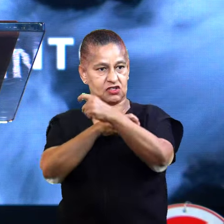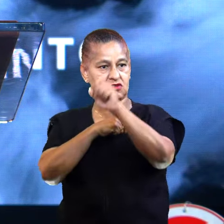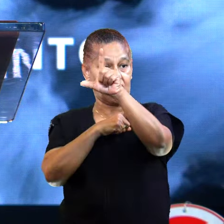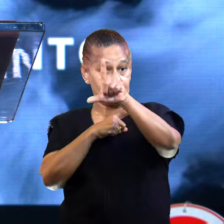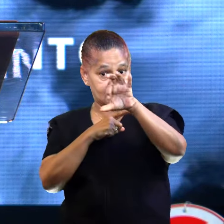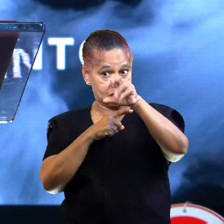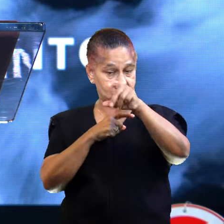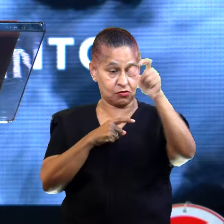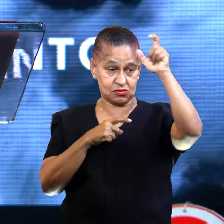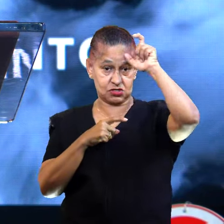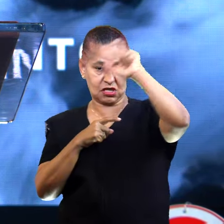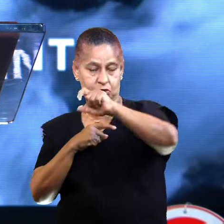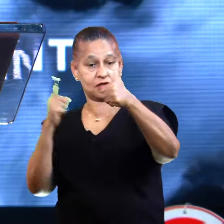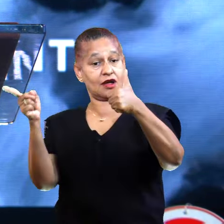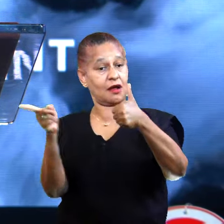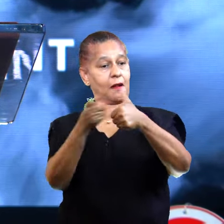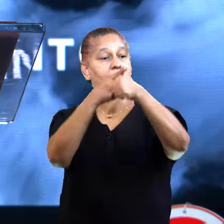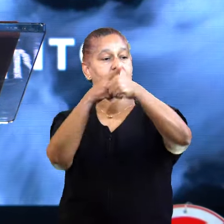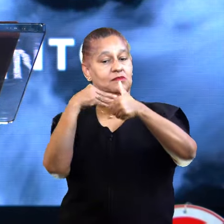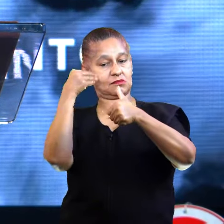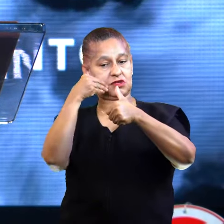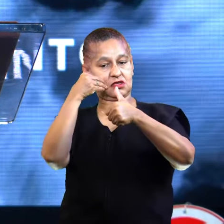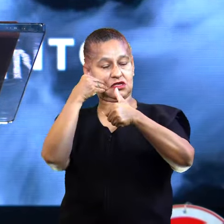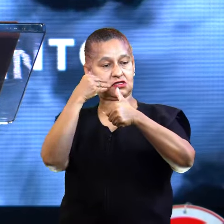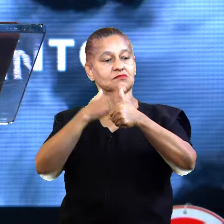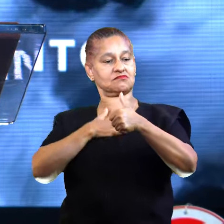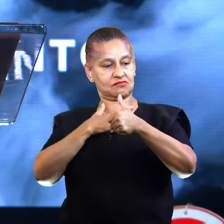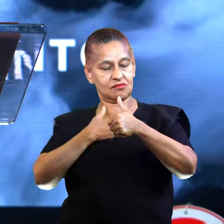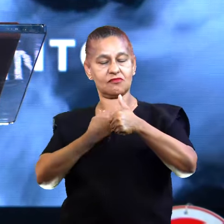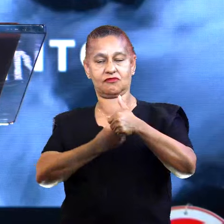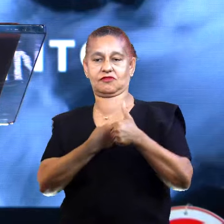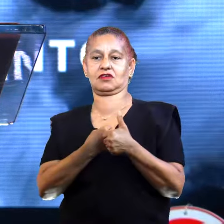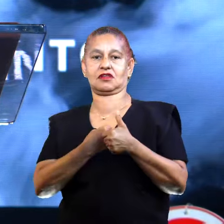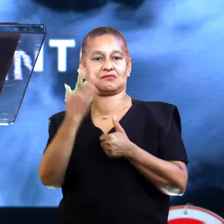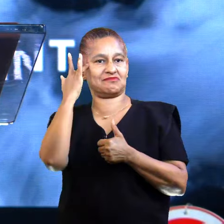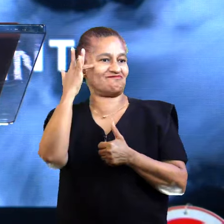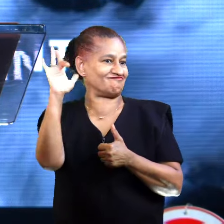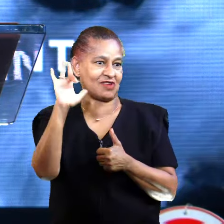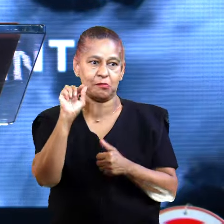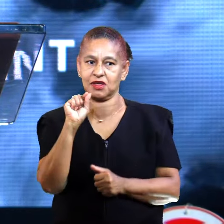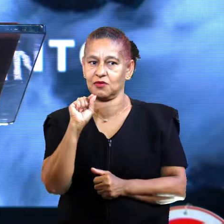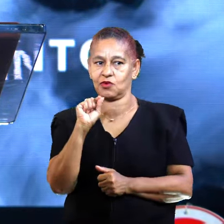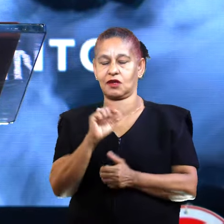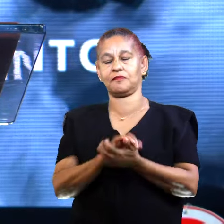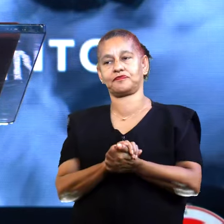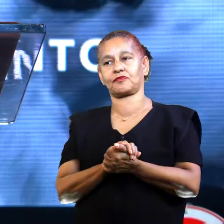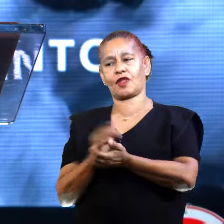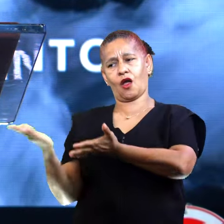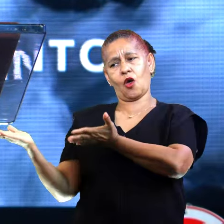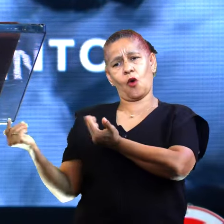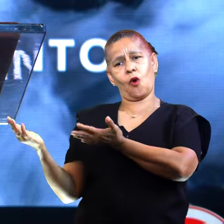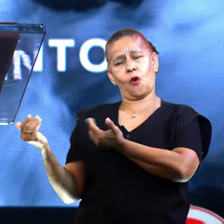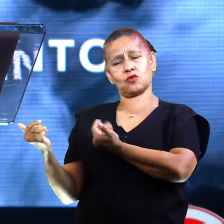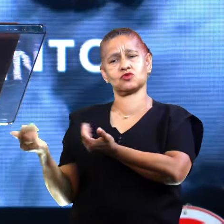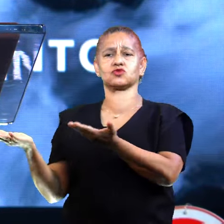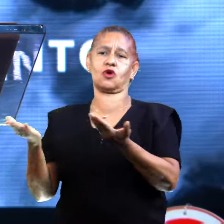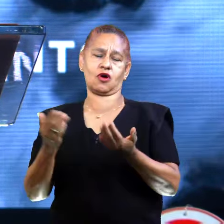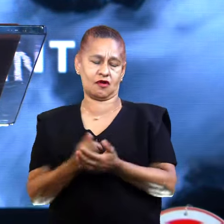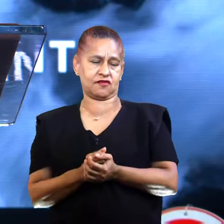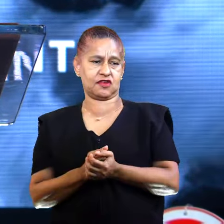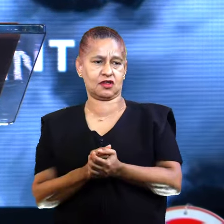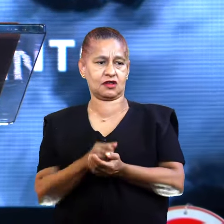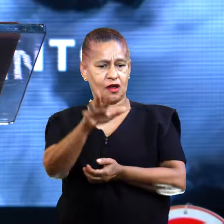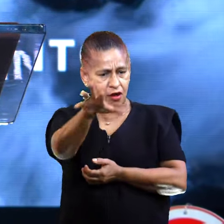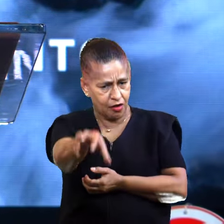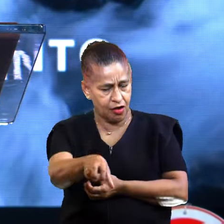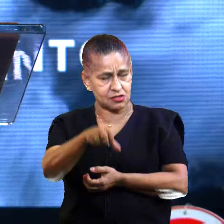dela. A primeira experiência que eu tive. Eu não sabia o que era isso. Eu acolhi um jovem, Michel citou ele num dia